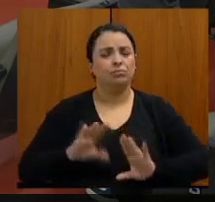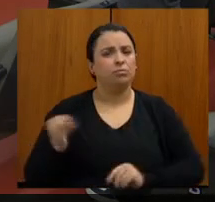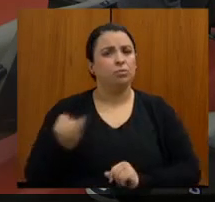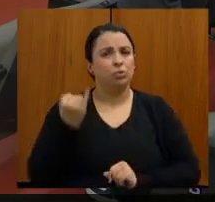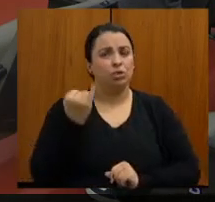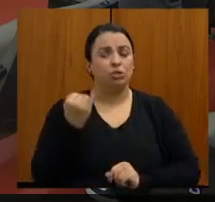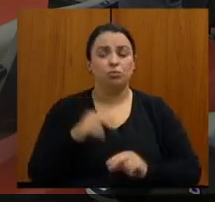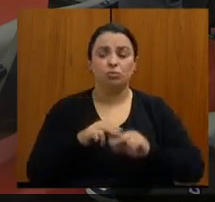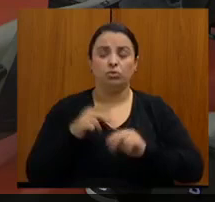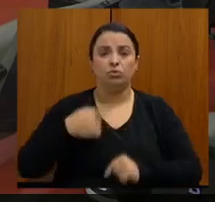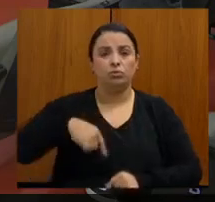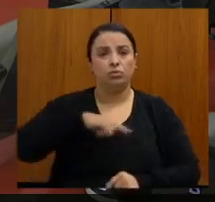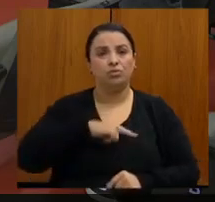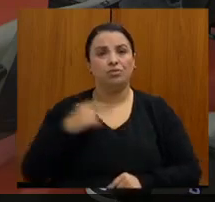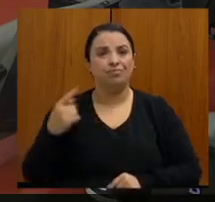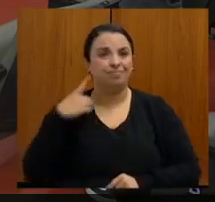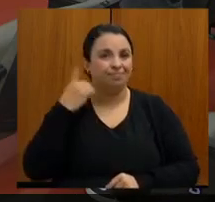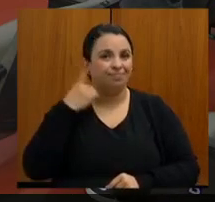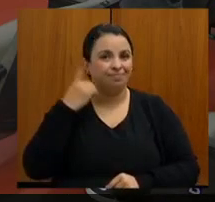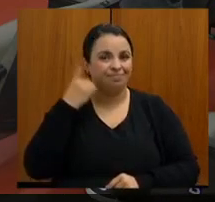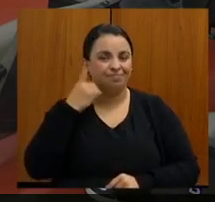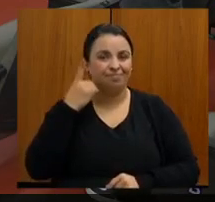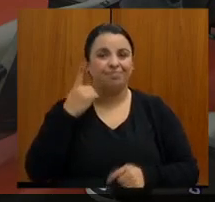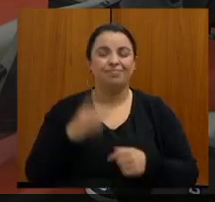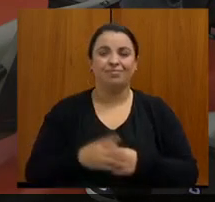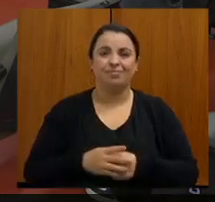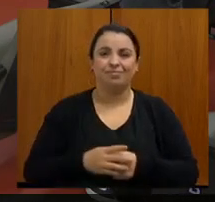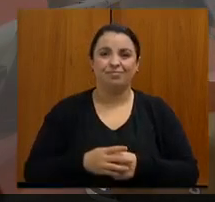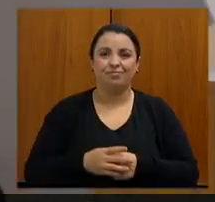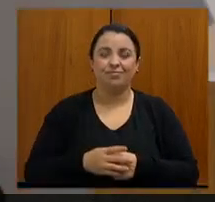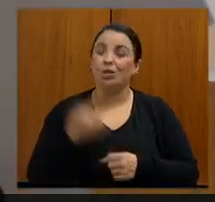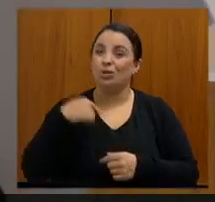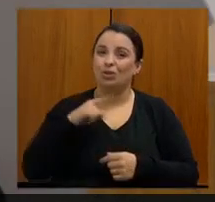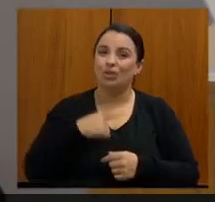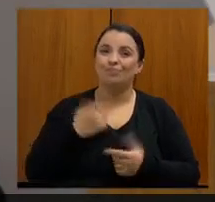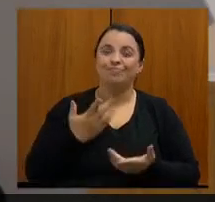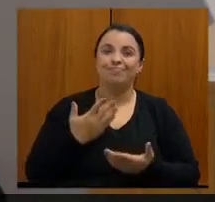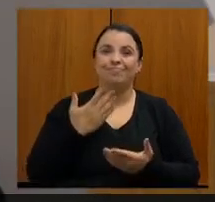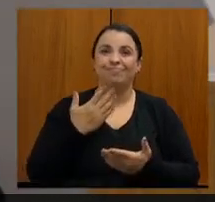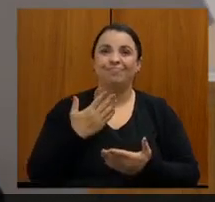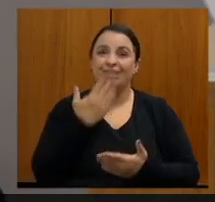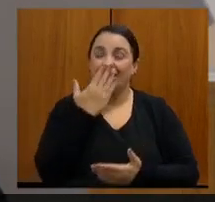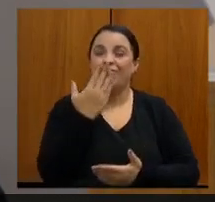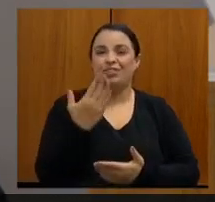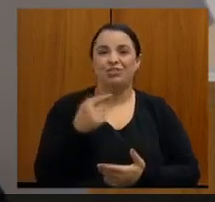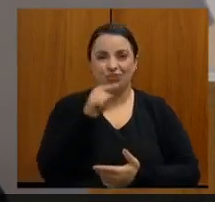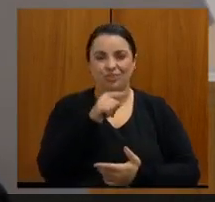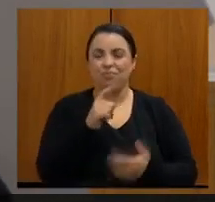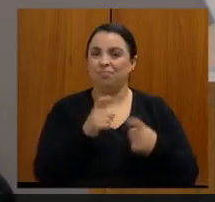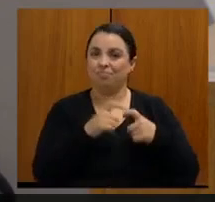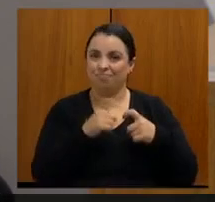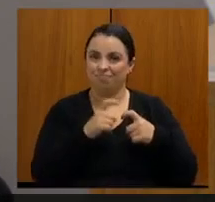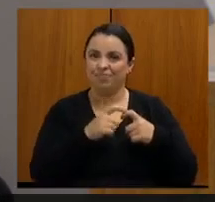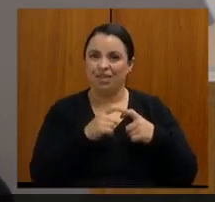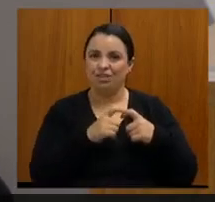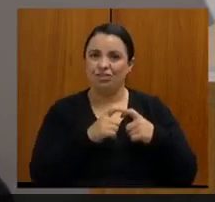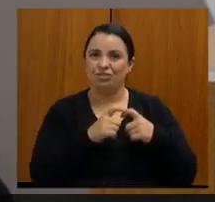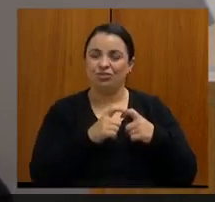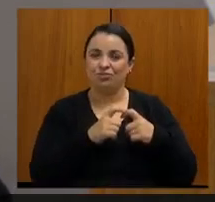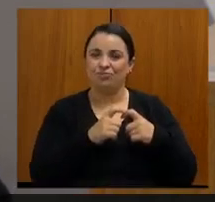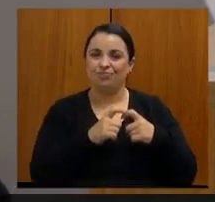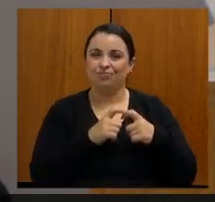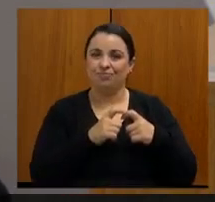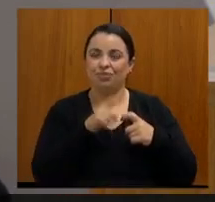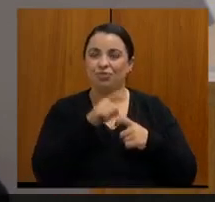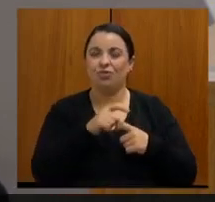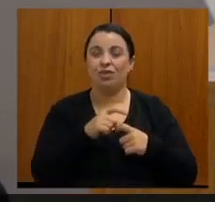deputados, nós estamos, como o senhor já disse, lá na ponta, o senhor que é médico, especialista, e a